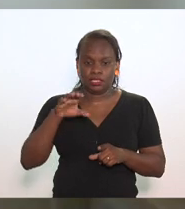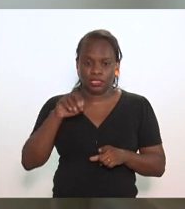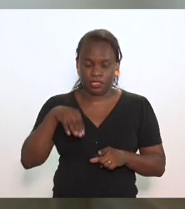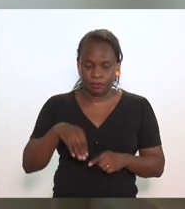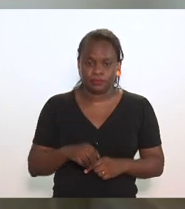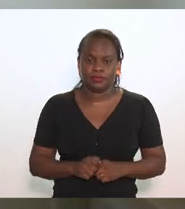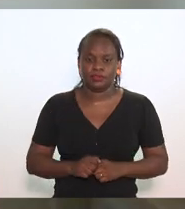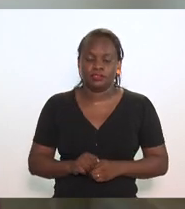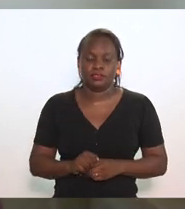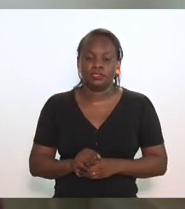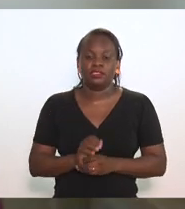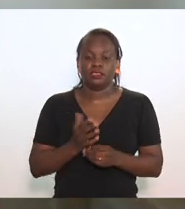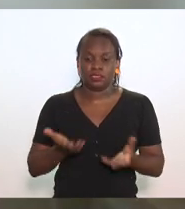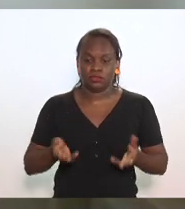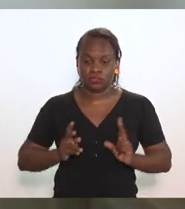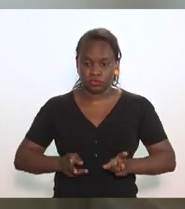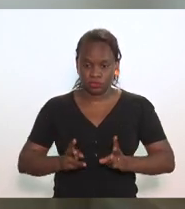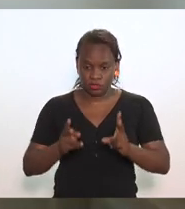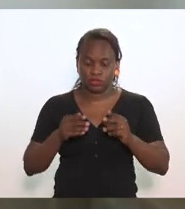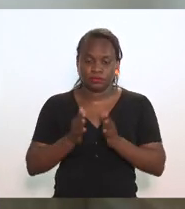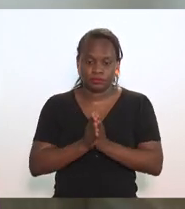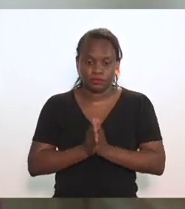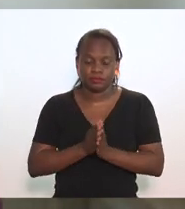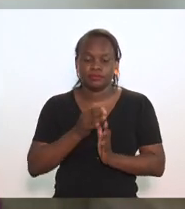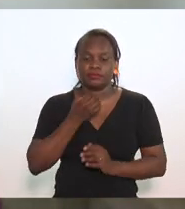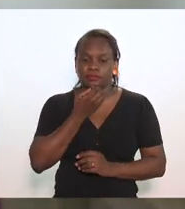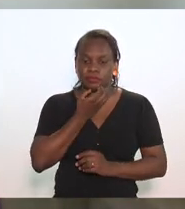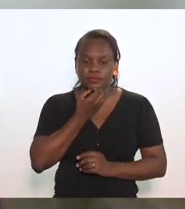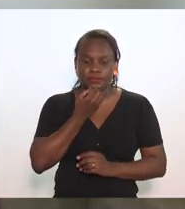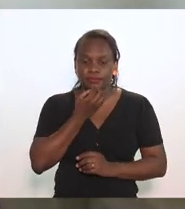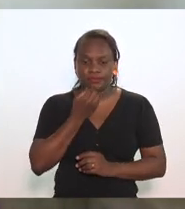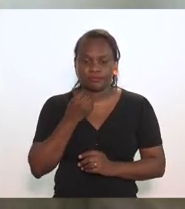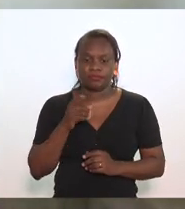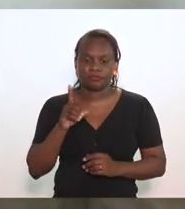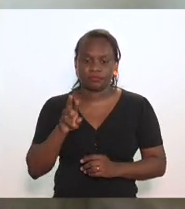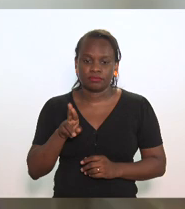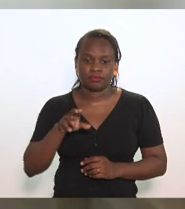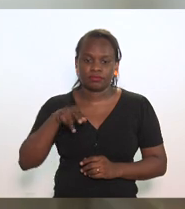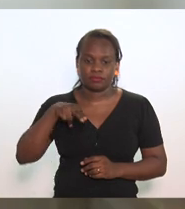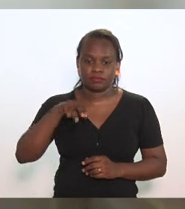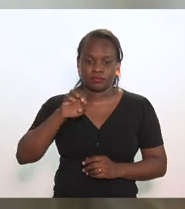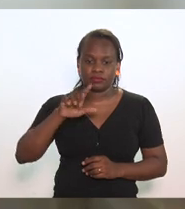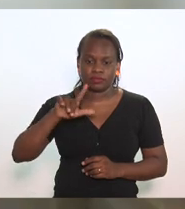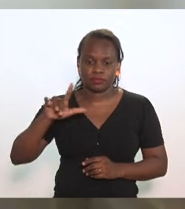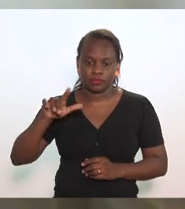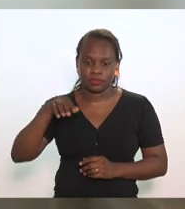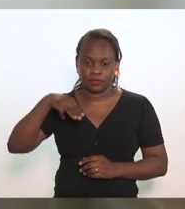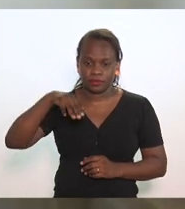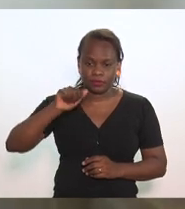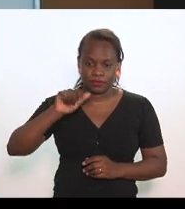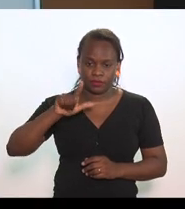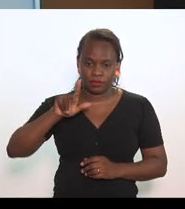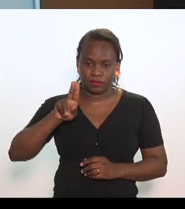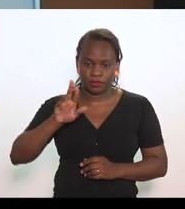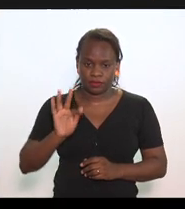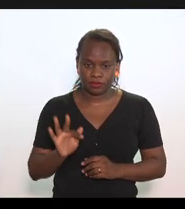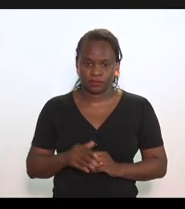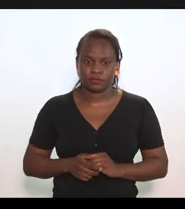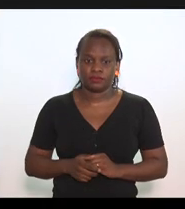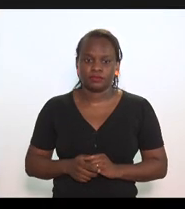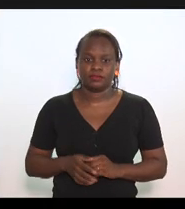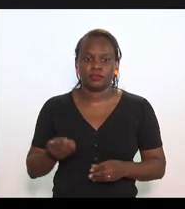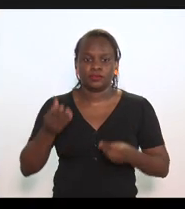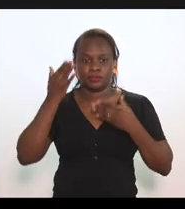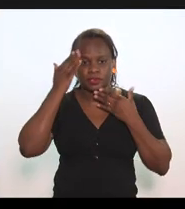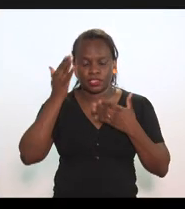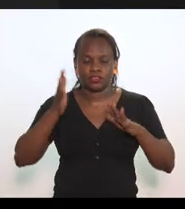Bom, continuando, por favor, doutor Nível Maluf. Muito obrigado